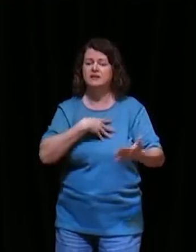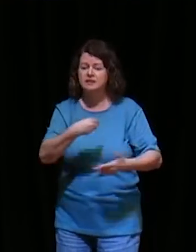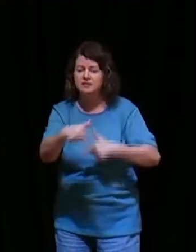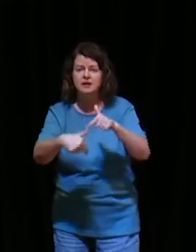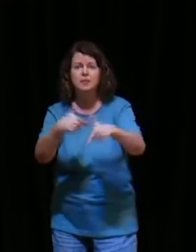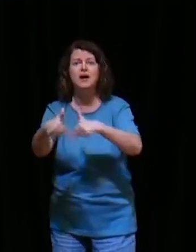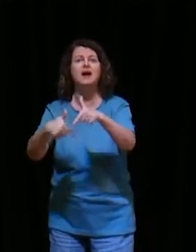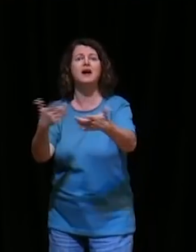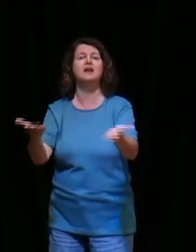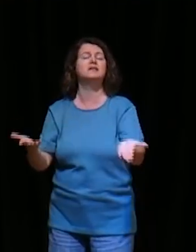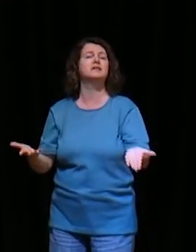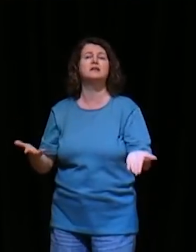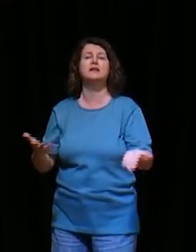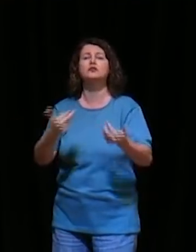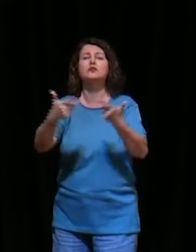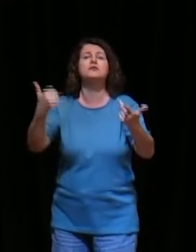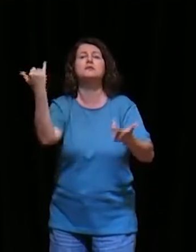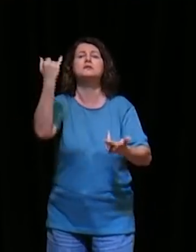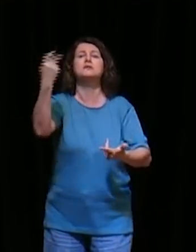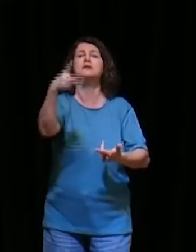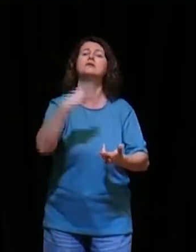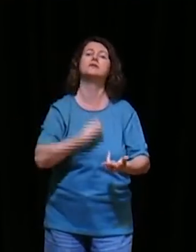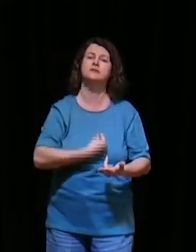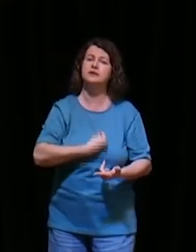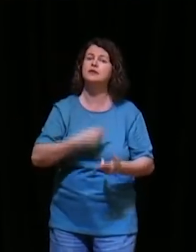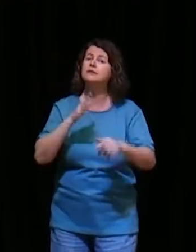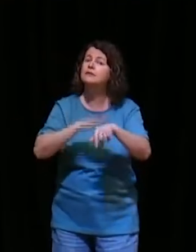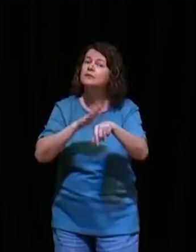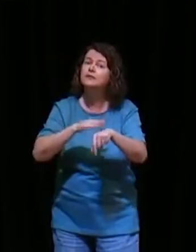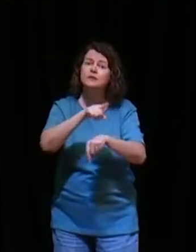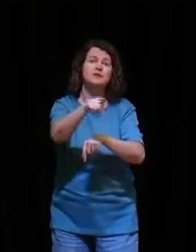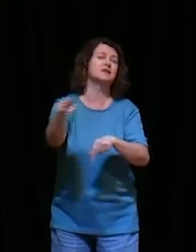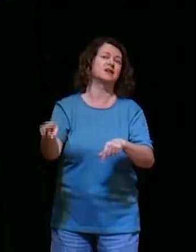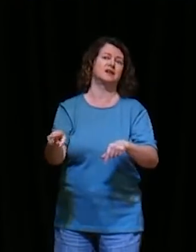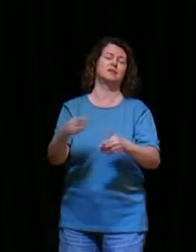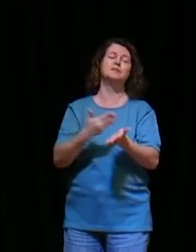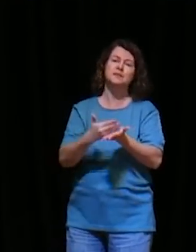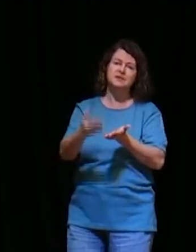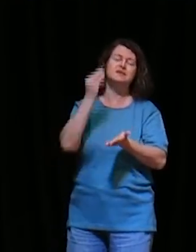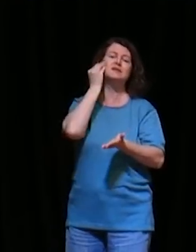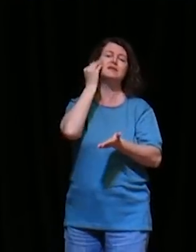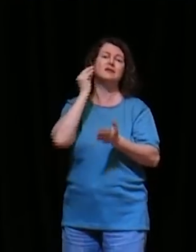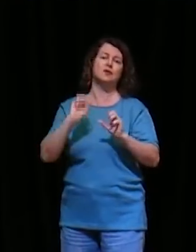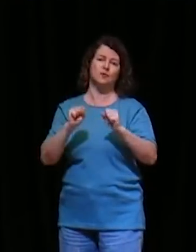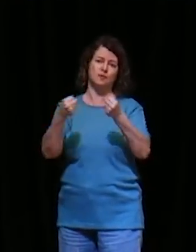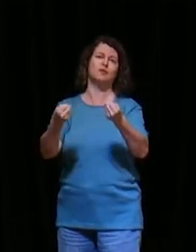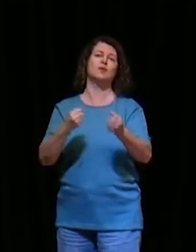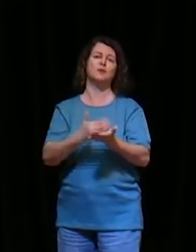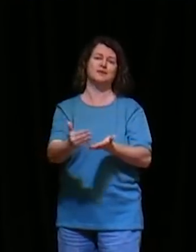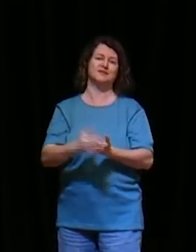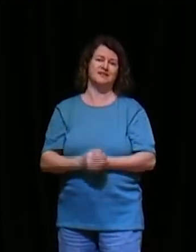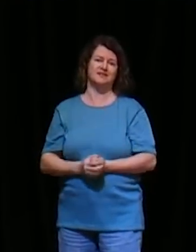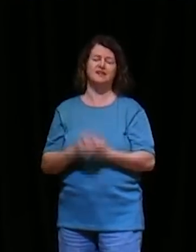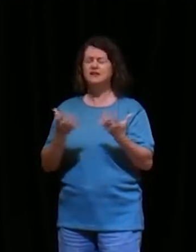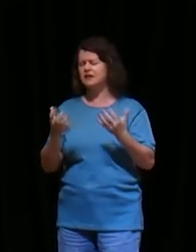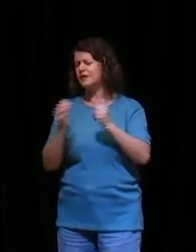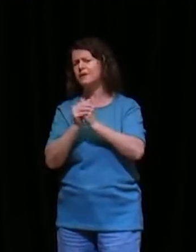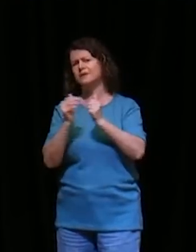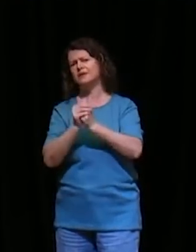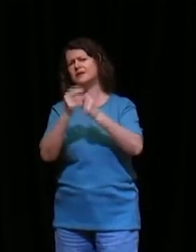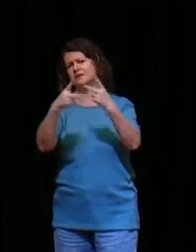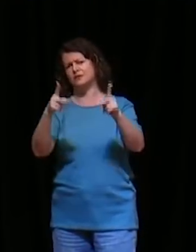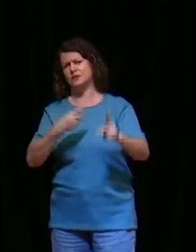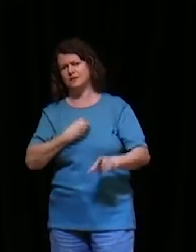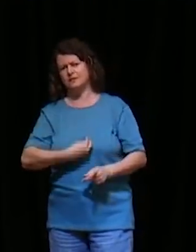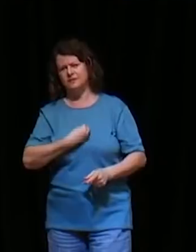daquilo, que é importante para você, amém? eu quero orar pela sua vida, e quero abençoar a sua vida, eu quero